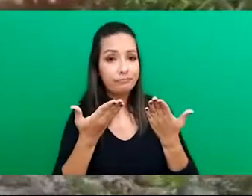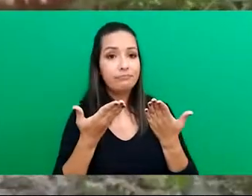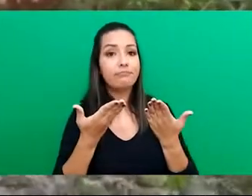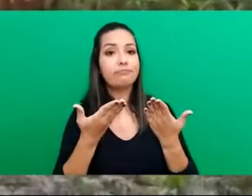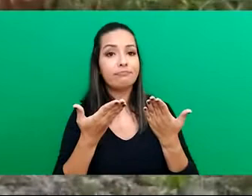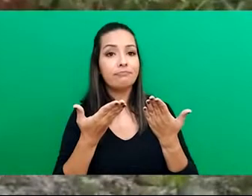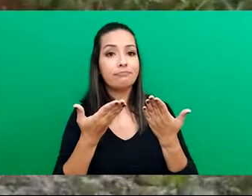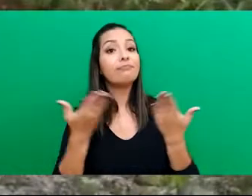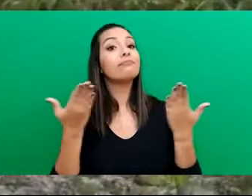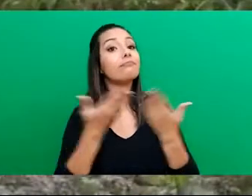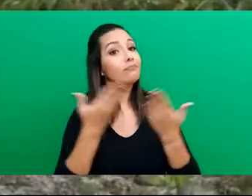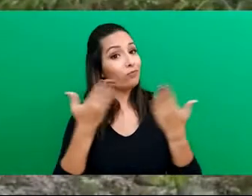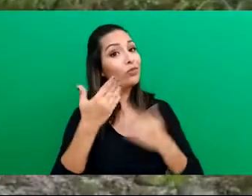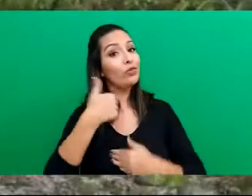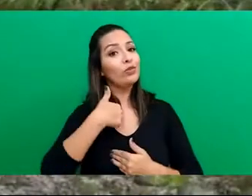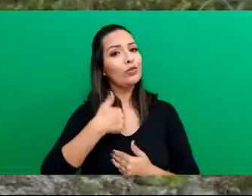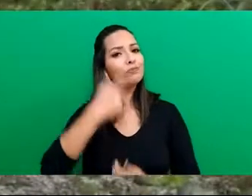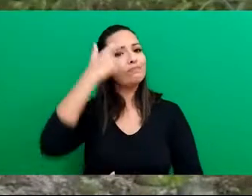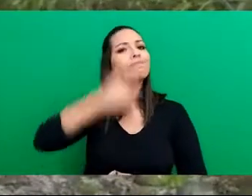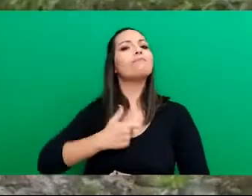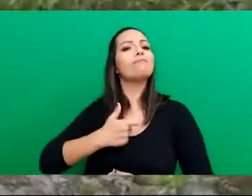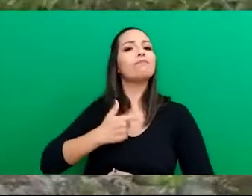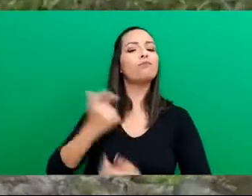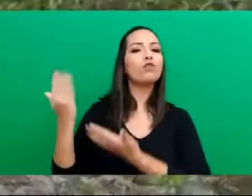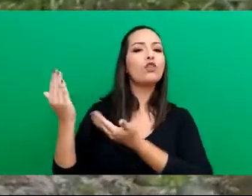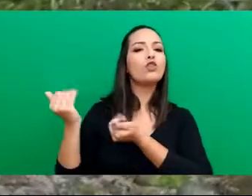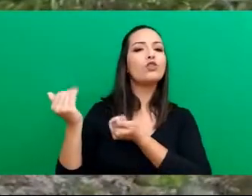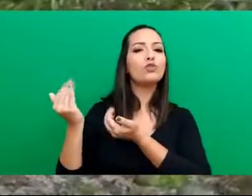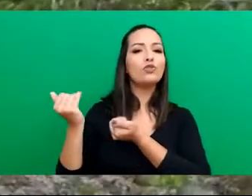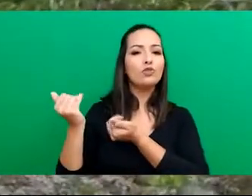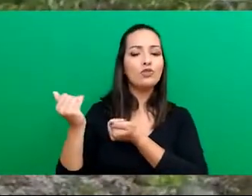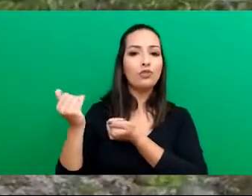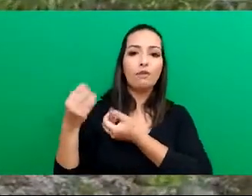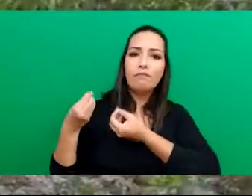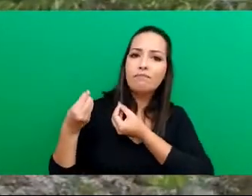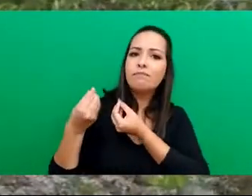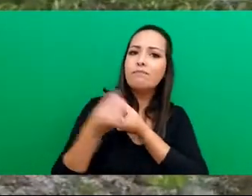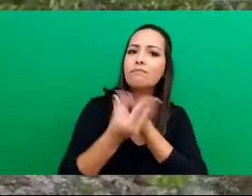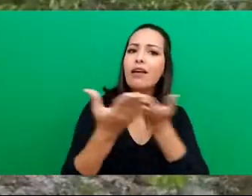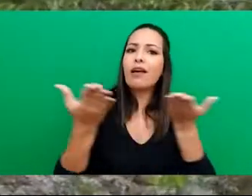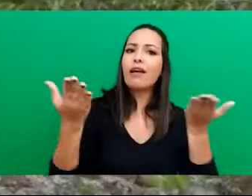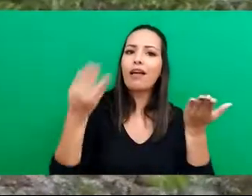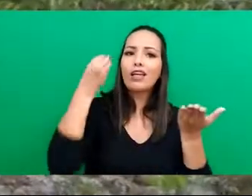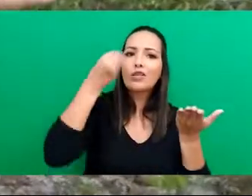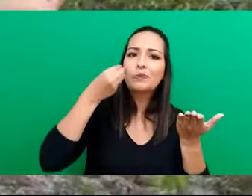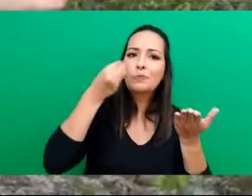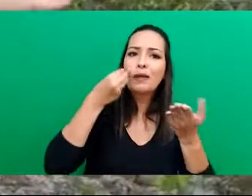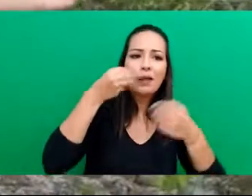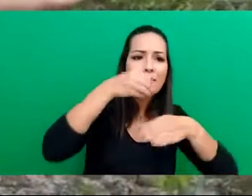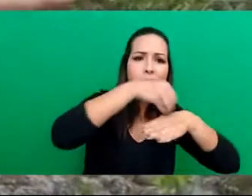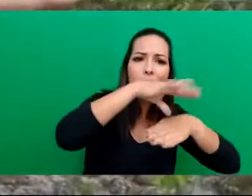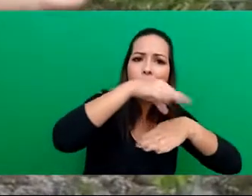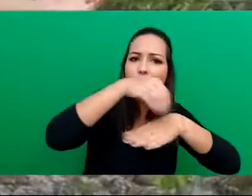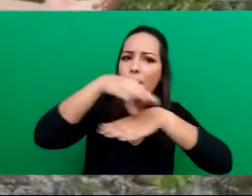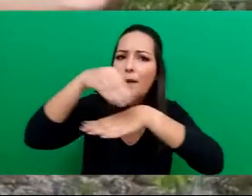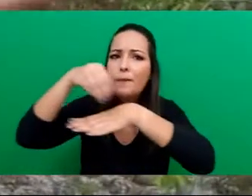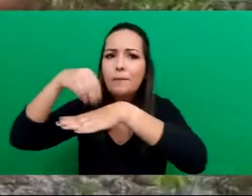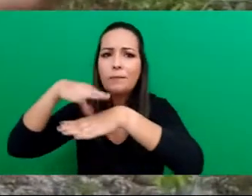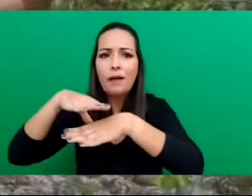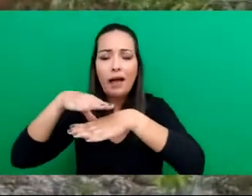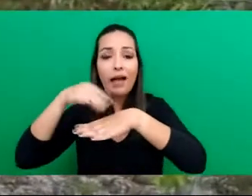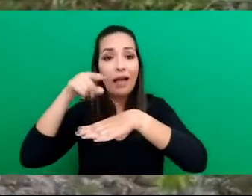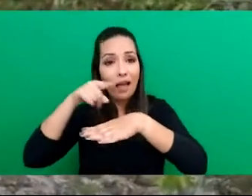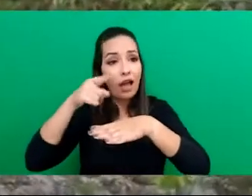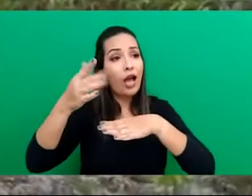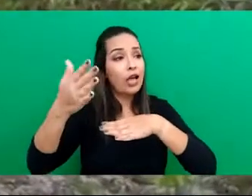sou uma jovem que passa a experiência que eu tive para outros jovens, que traz para o